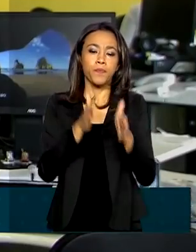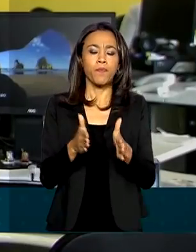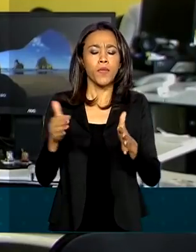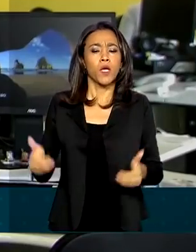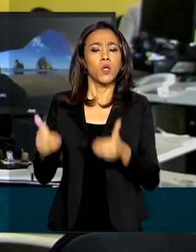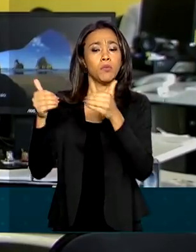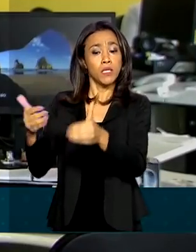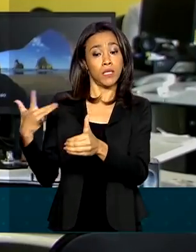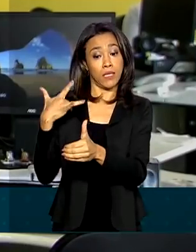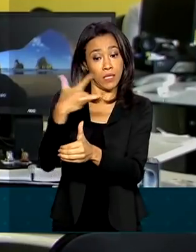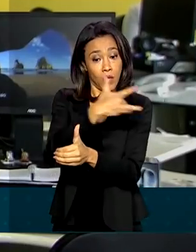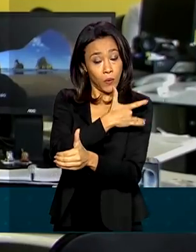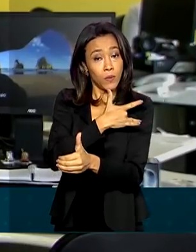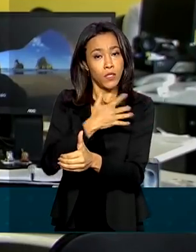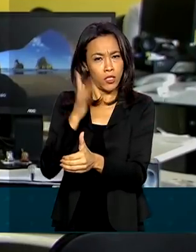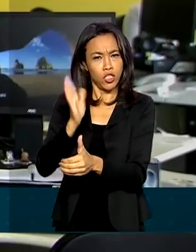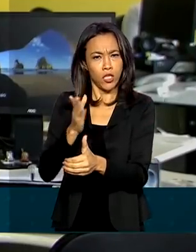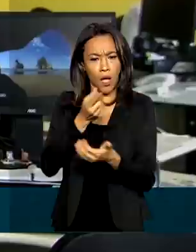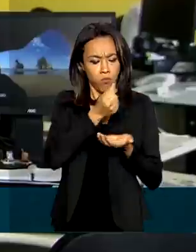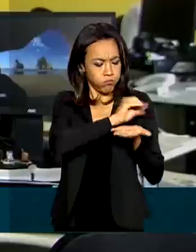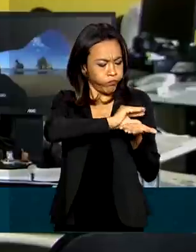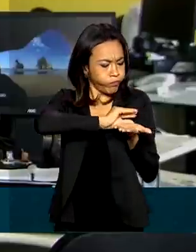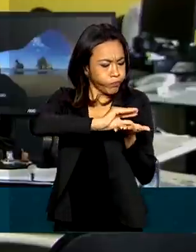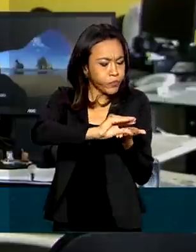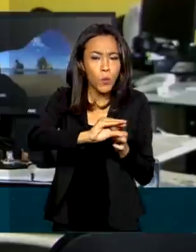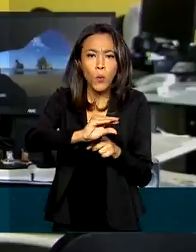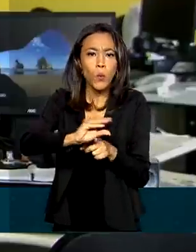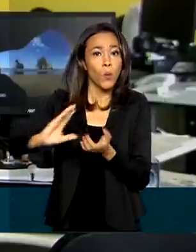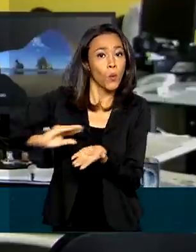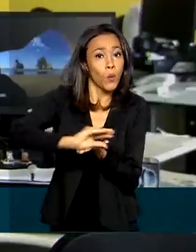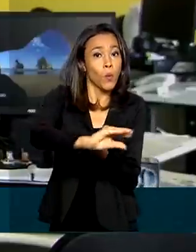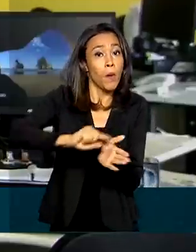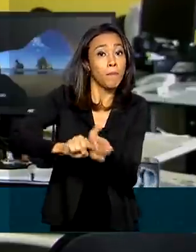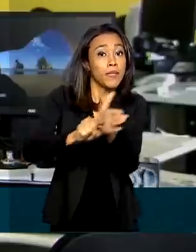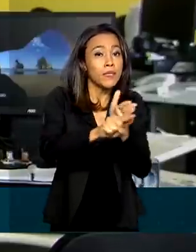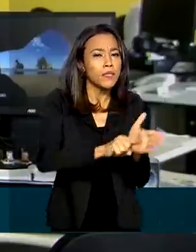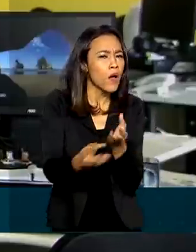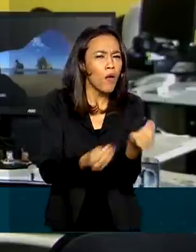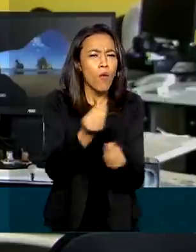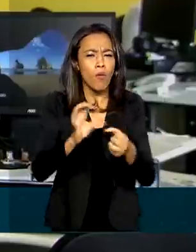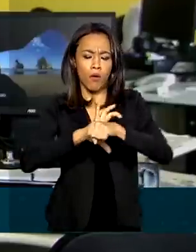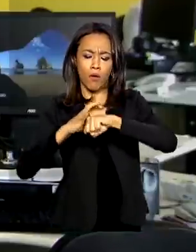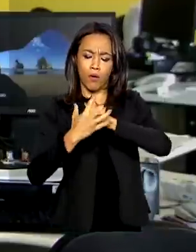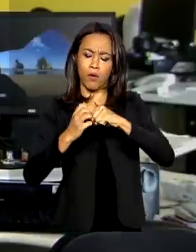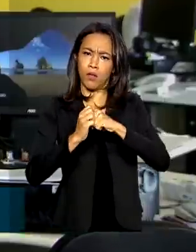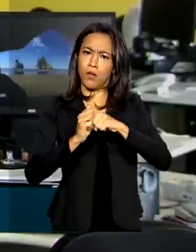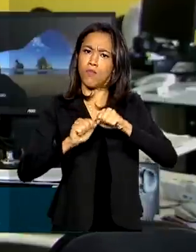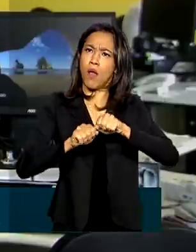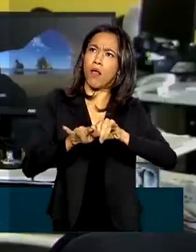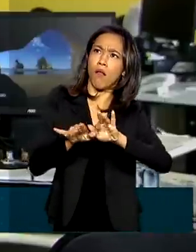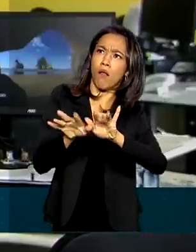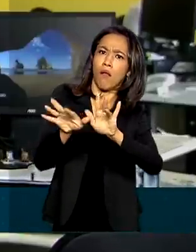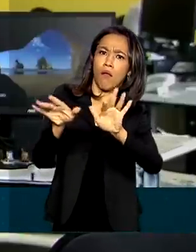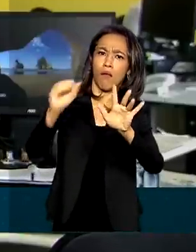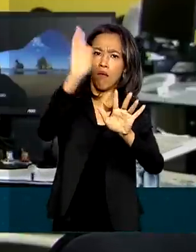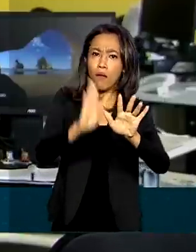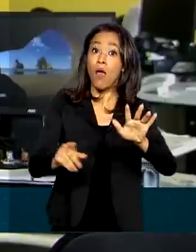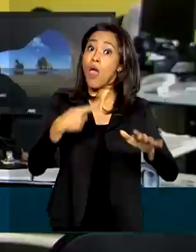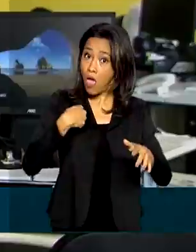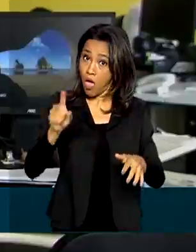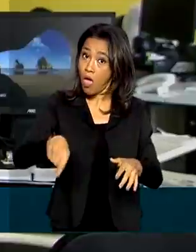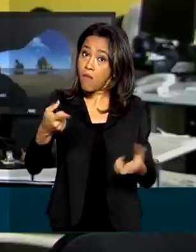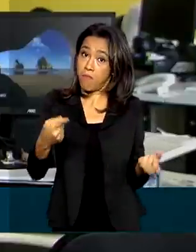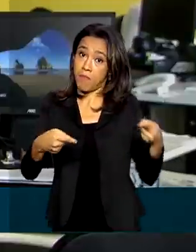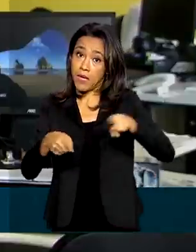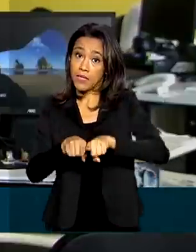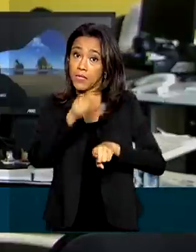Saúde está financiando uma pesquisa para identificar de que forma o coronavírus está se espalhando pelo país. O trabalho, realizado em parceria com o Centro de